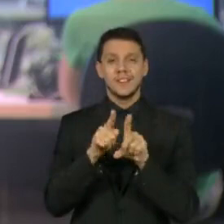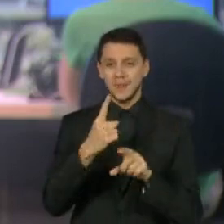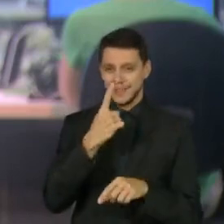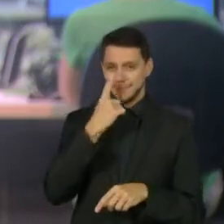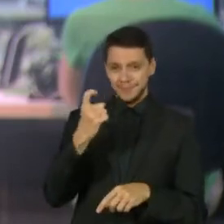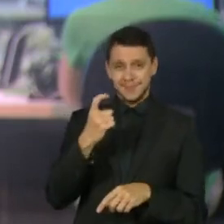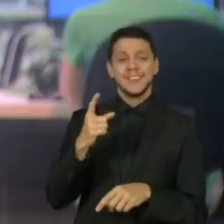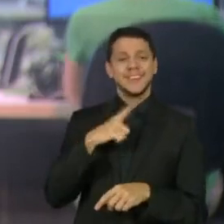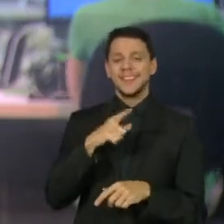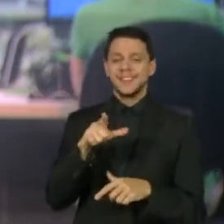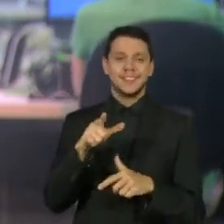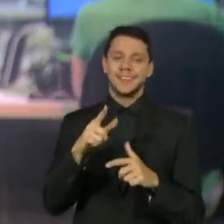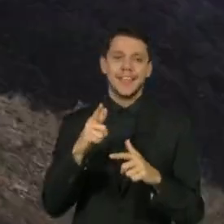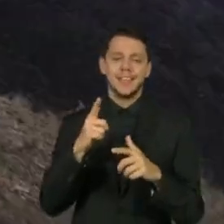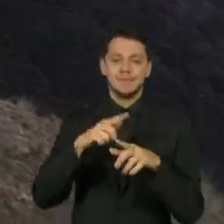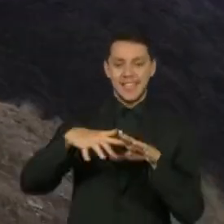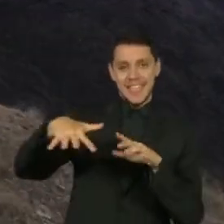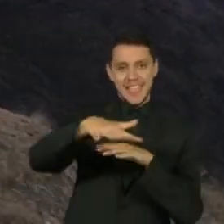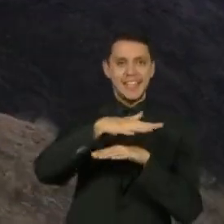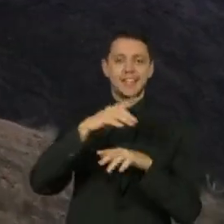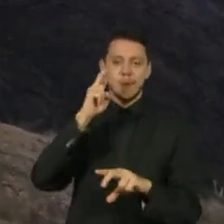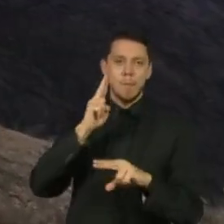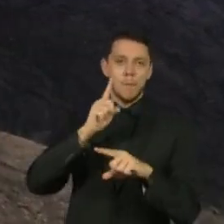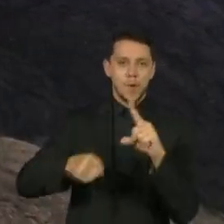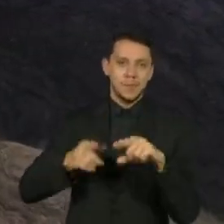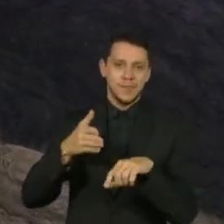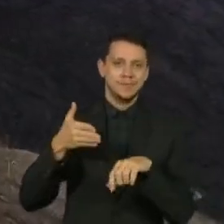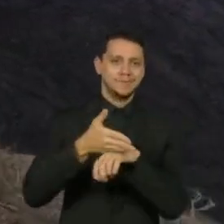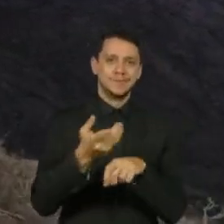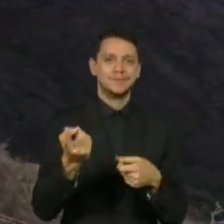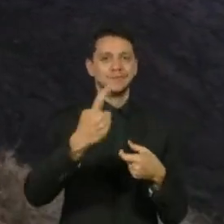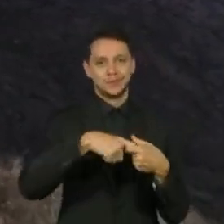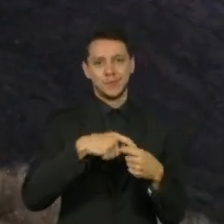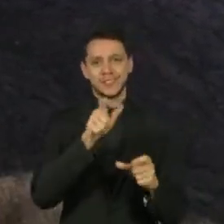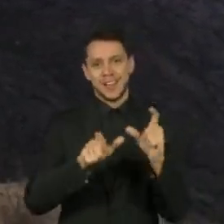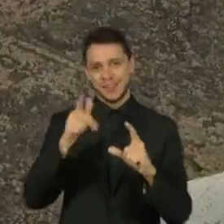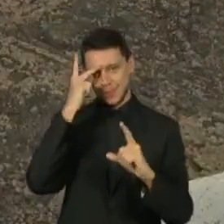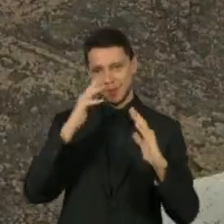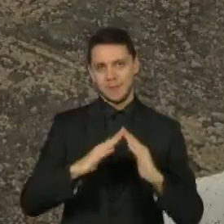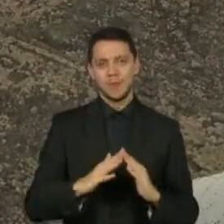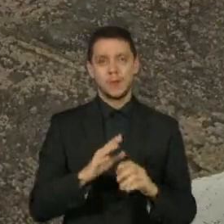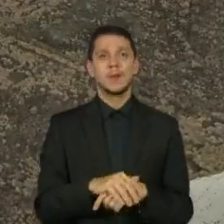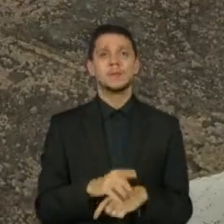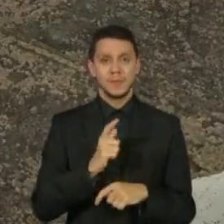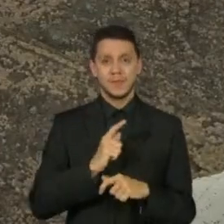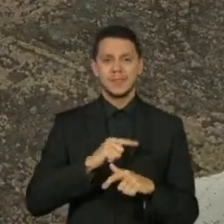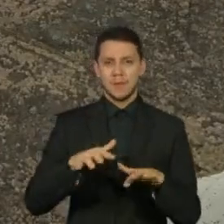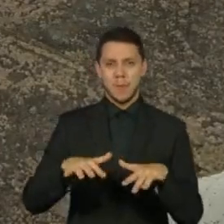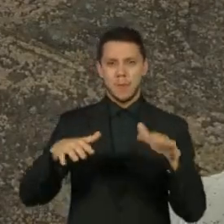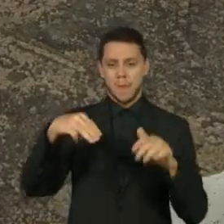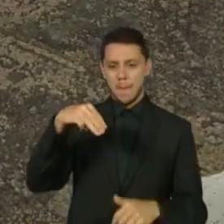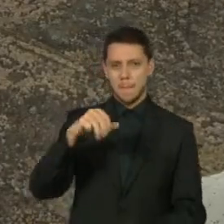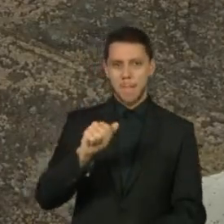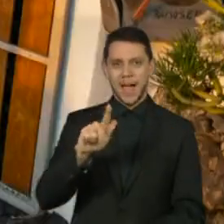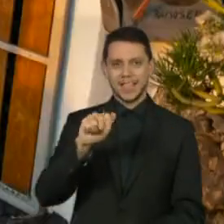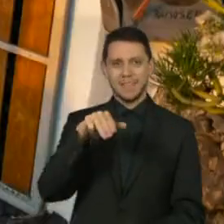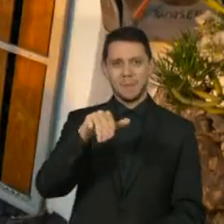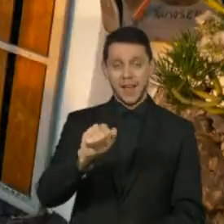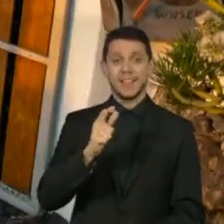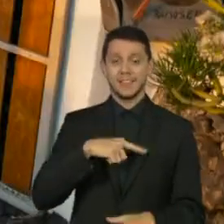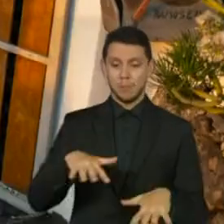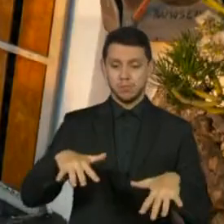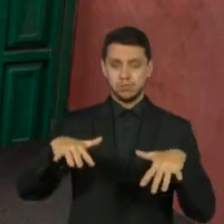inviável o retorno dos moradores. Em algumas áreas, o acúmulo de magma chega a 10 metros de altura.